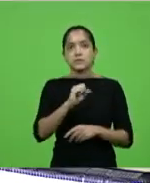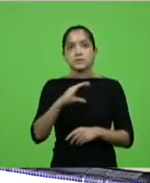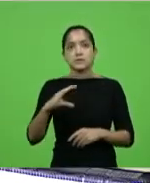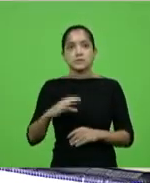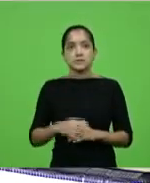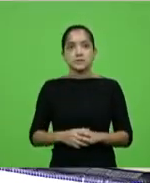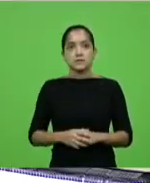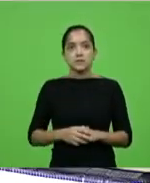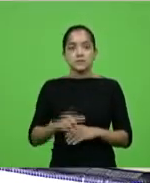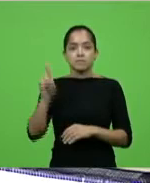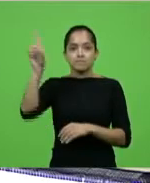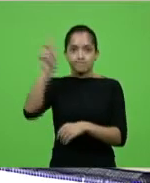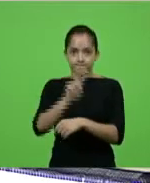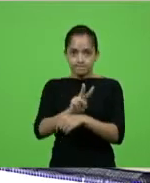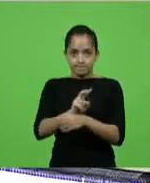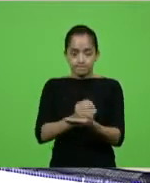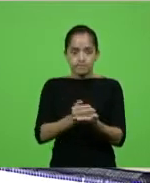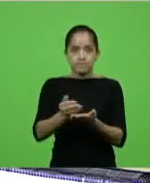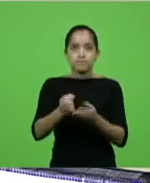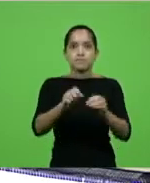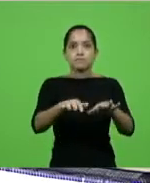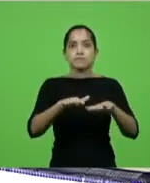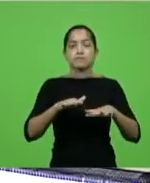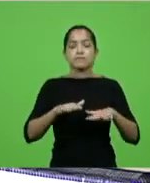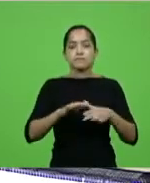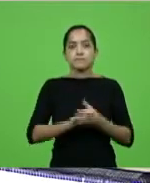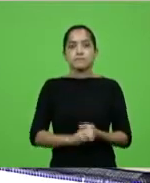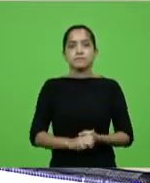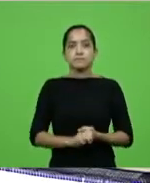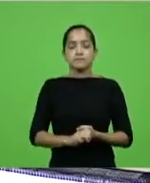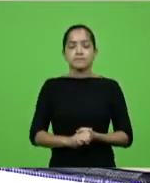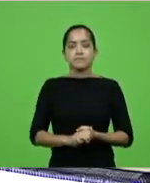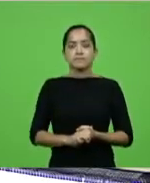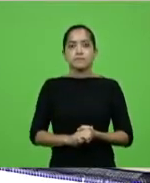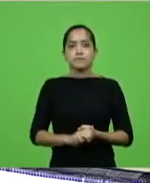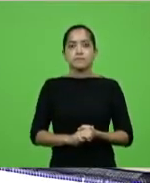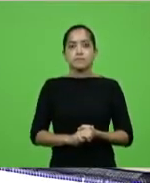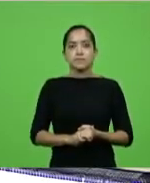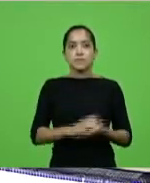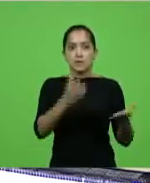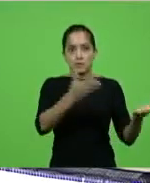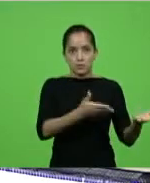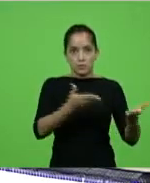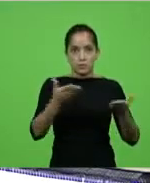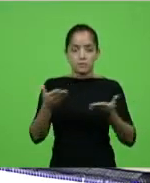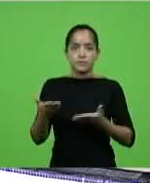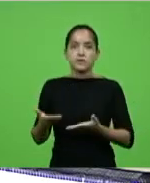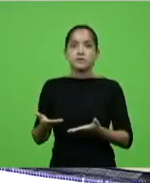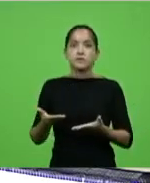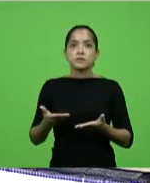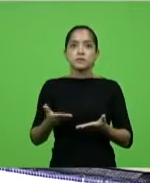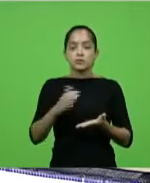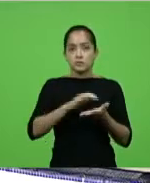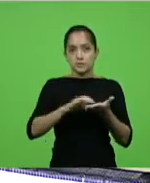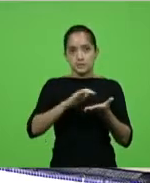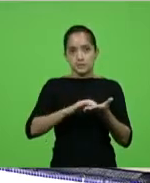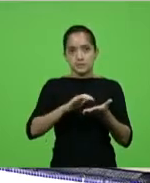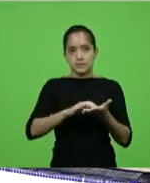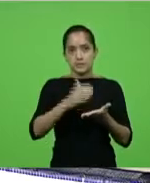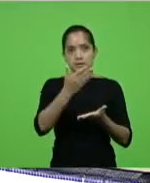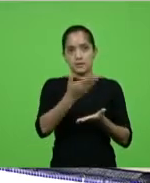Sobre a proteção de Deus, declaro aberta a presente sessão. Eu convido o nosso secretário,